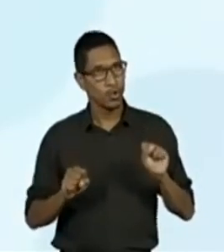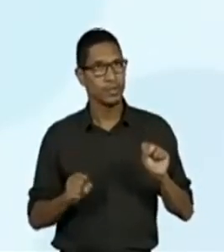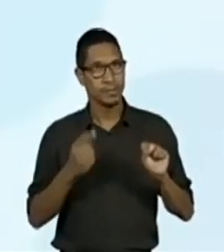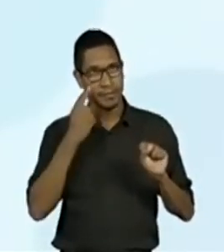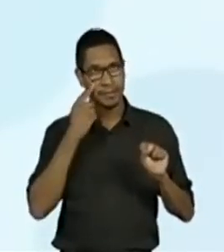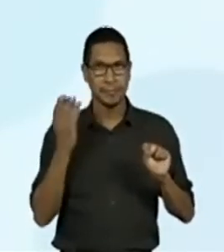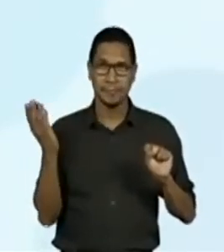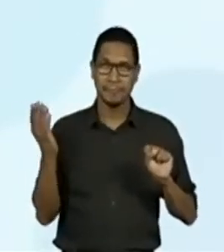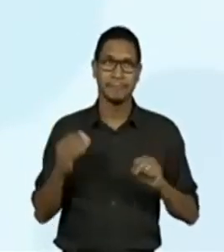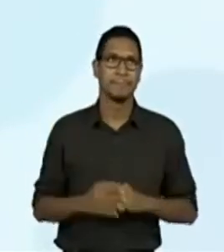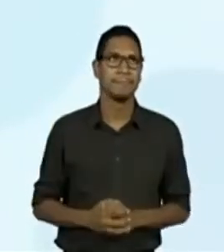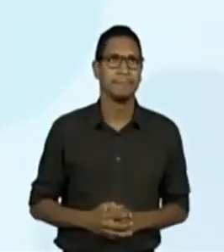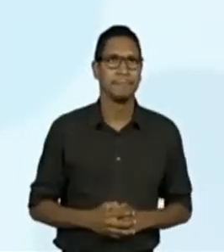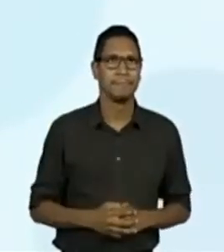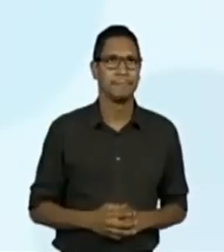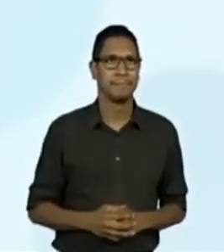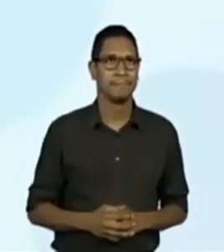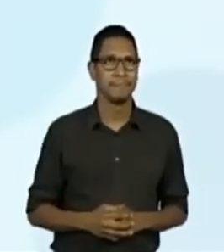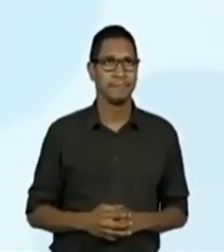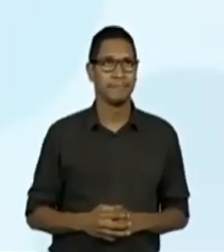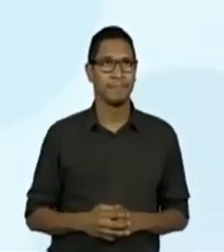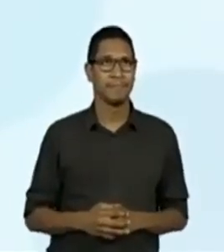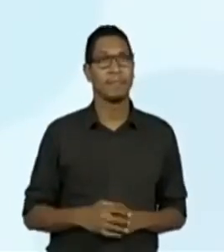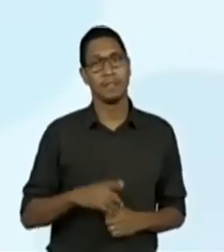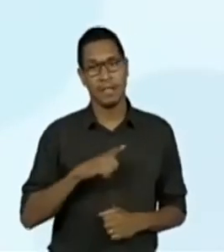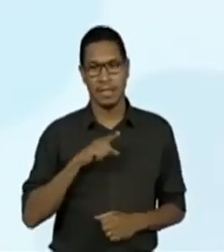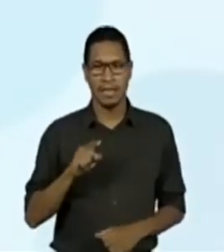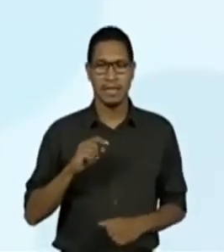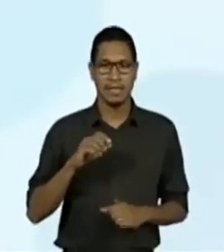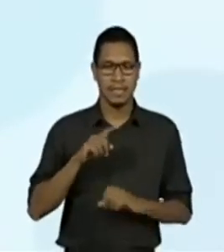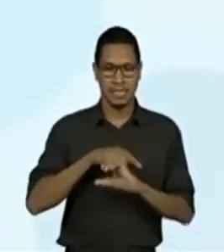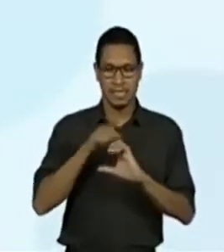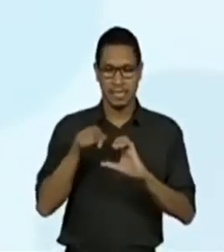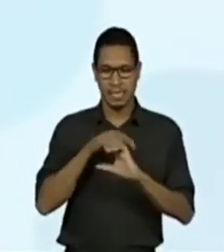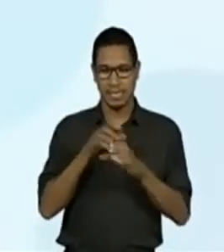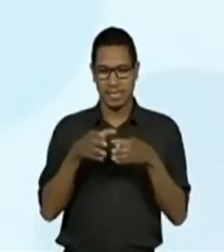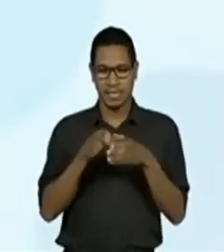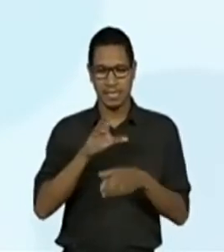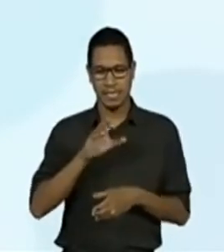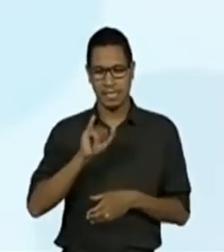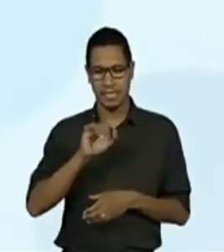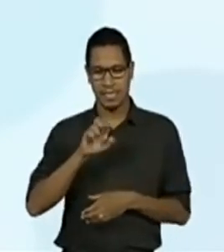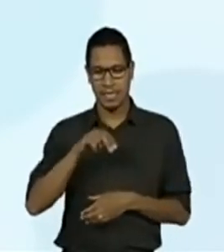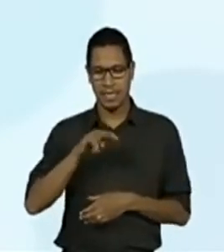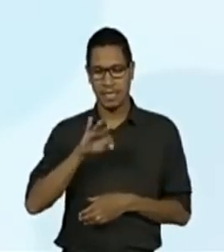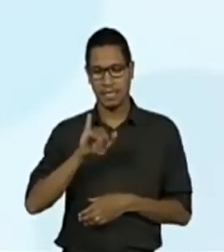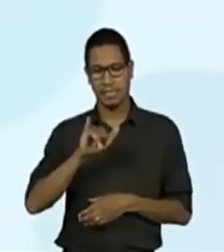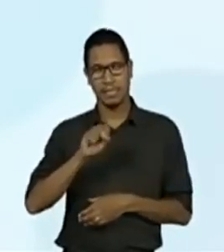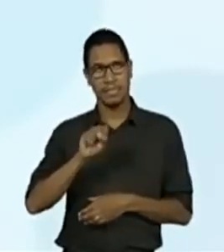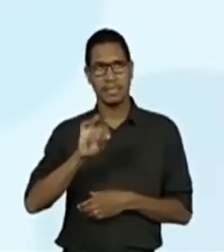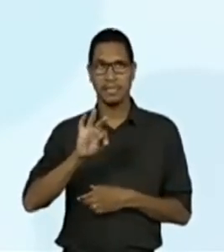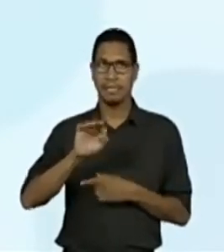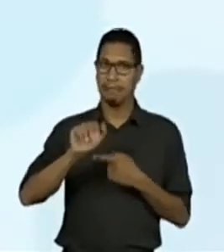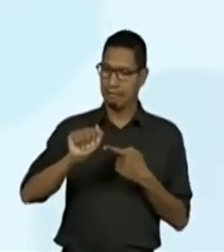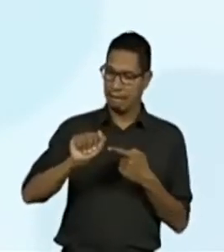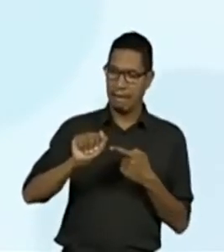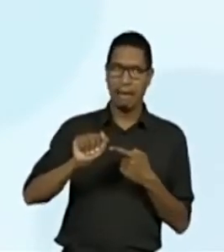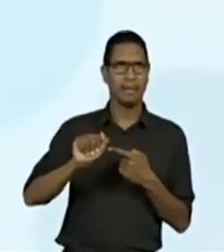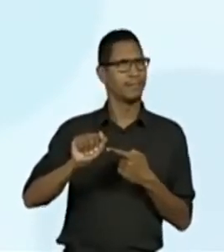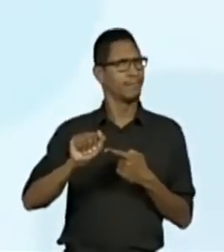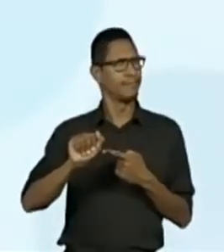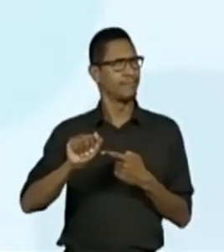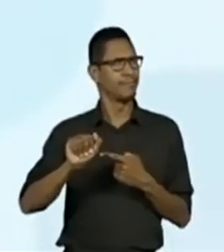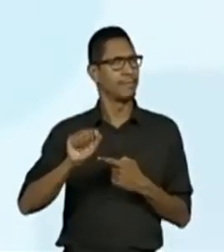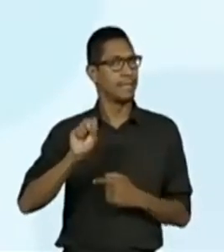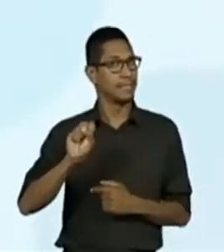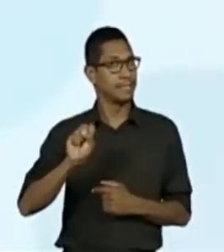com os cientistas. E aí? Com os cientistas. Com os cientistas.